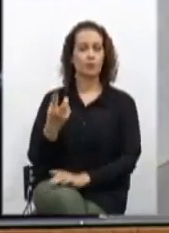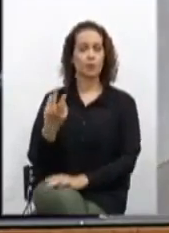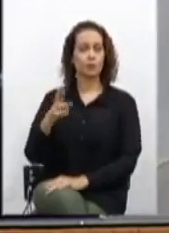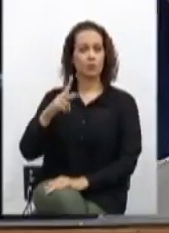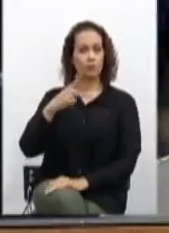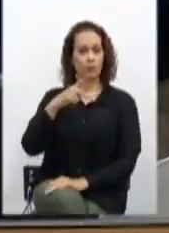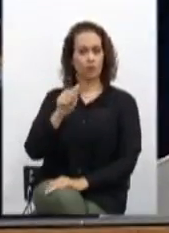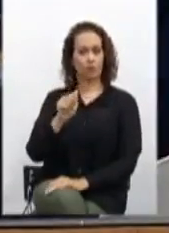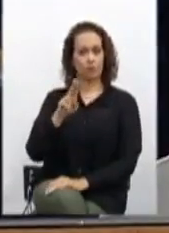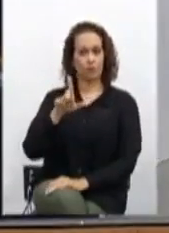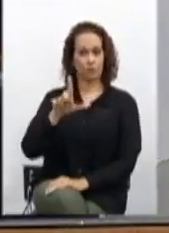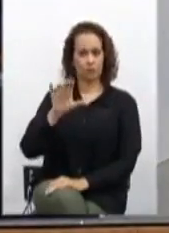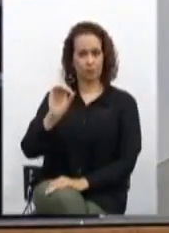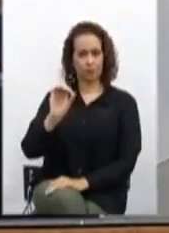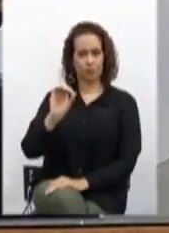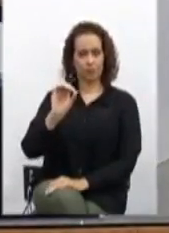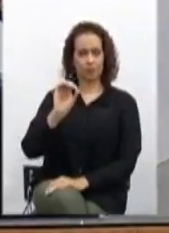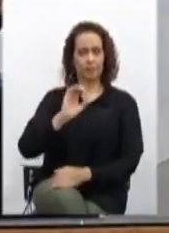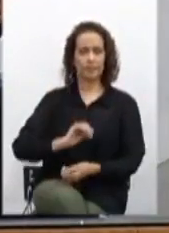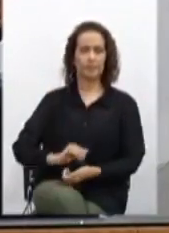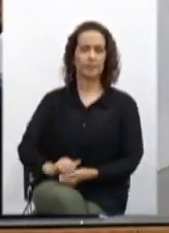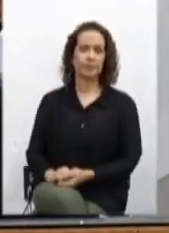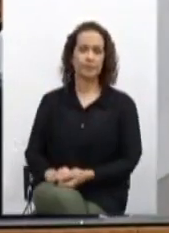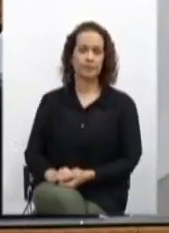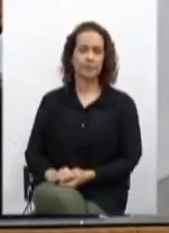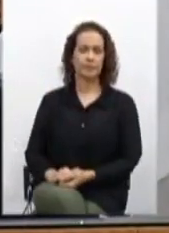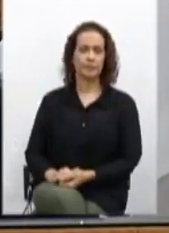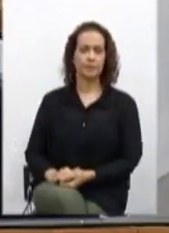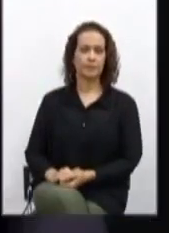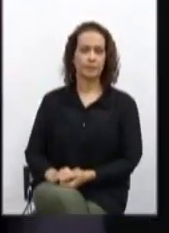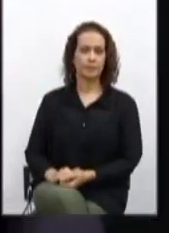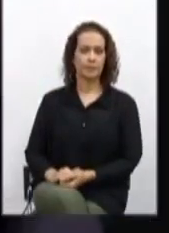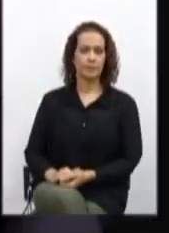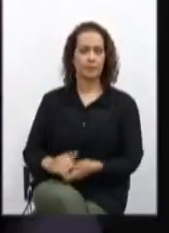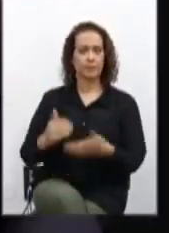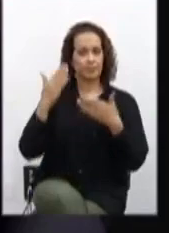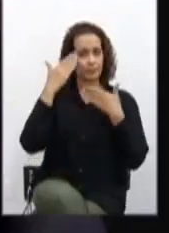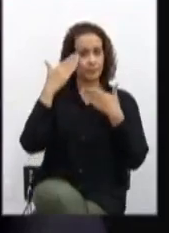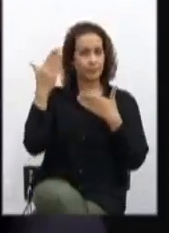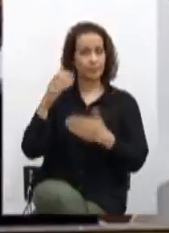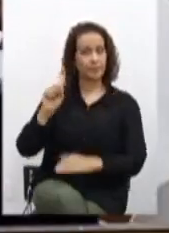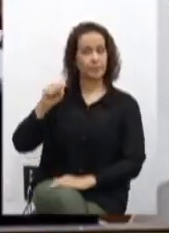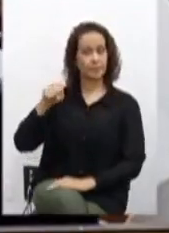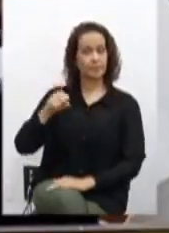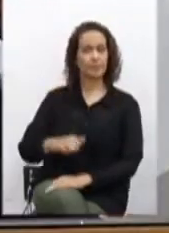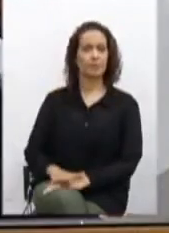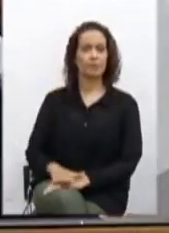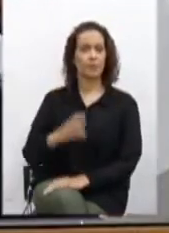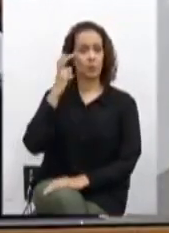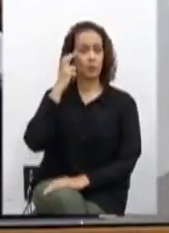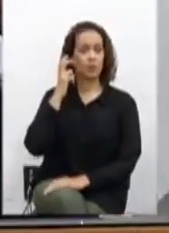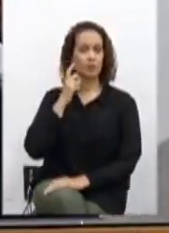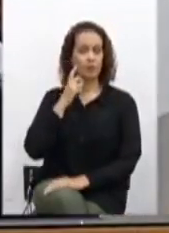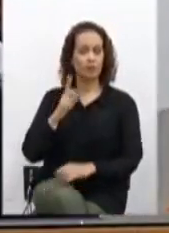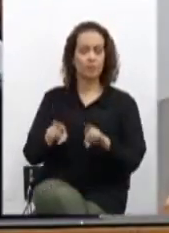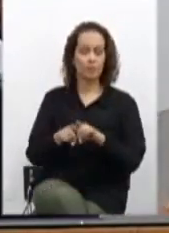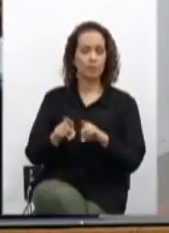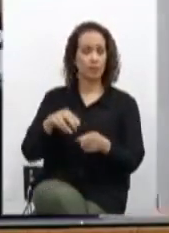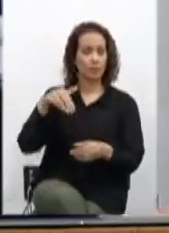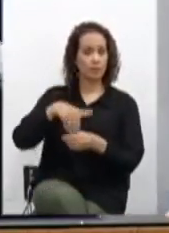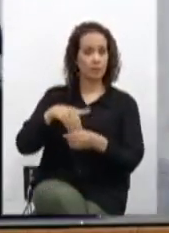-presidente, só que está tendo um retorno aqui no ambiente. Voto sim, senhor presidente. Obrigado. Deputado Zé Guilherme também vota sim.